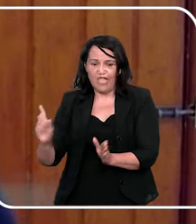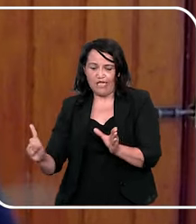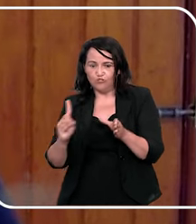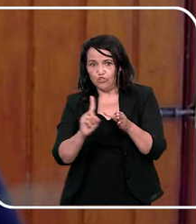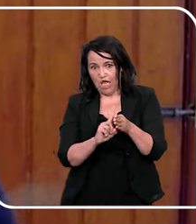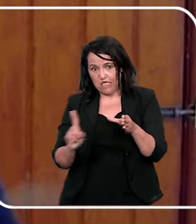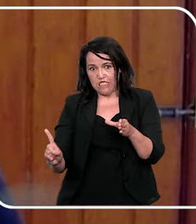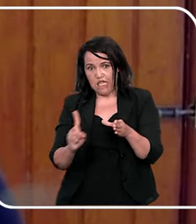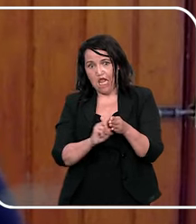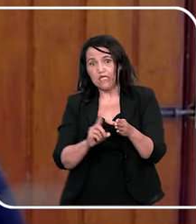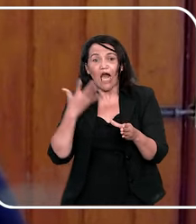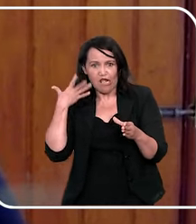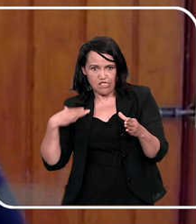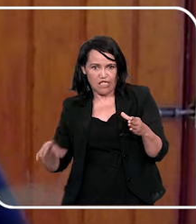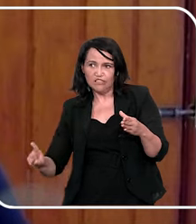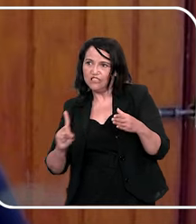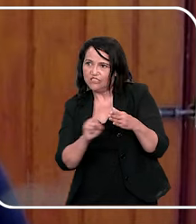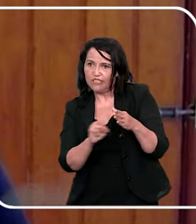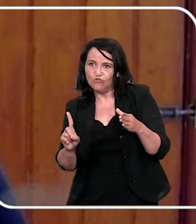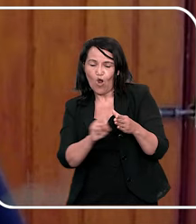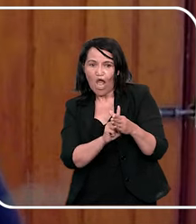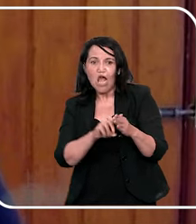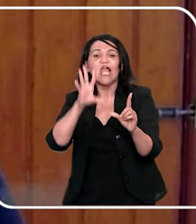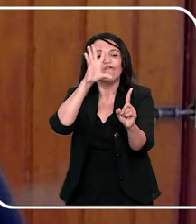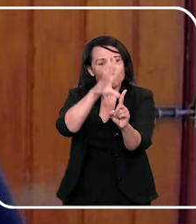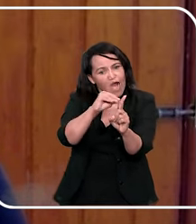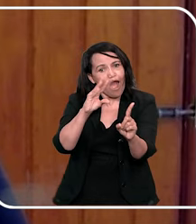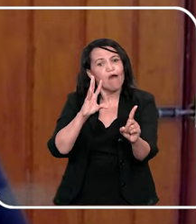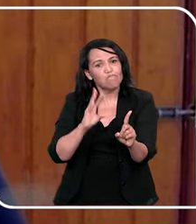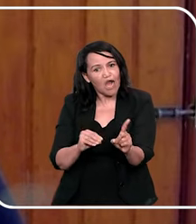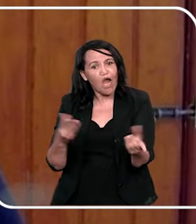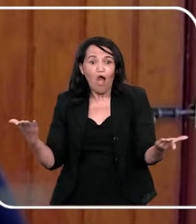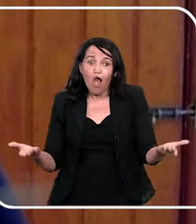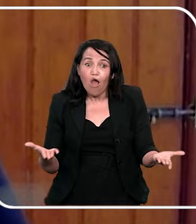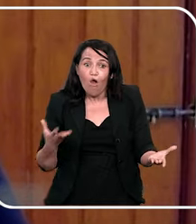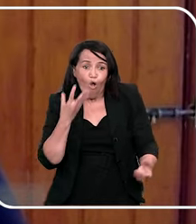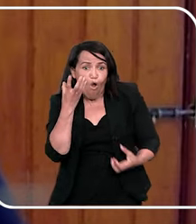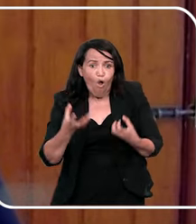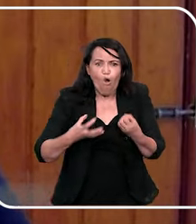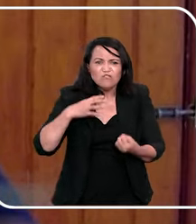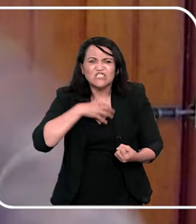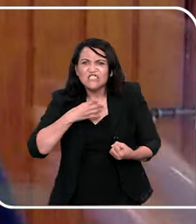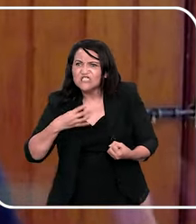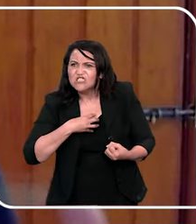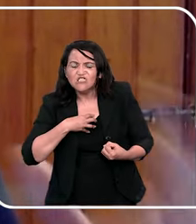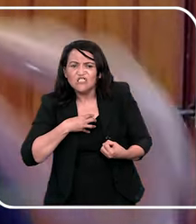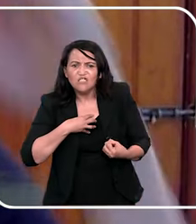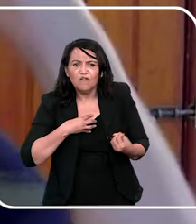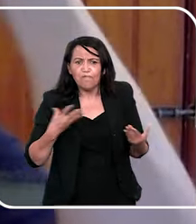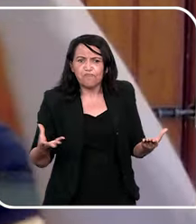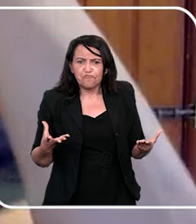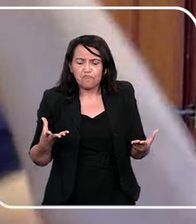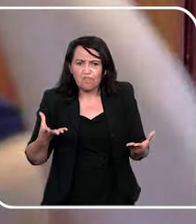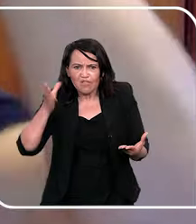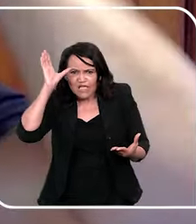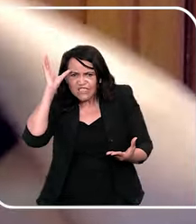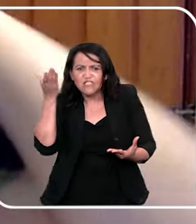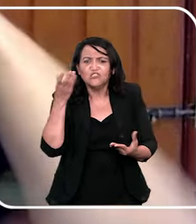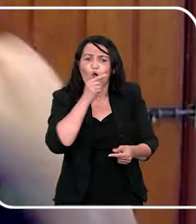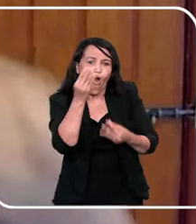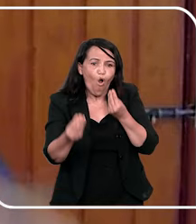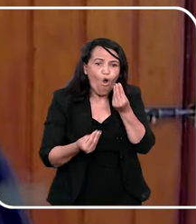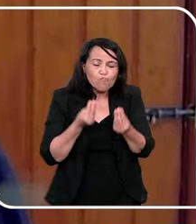você está com as suas crianças e tem uma pessoa diferente que não é da sua confiança ou que seja, quando você sentir, né gente, cada um vai